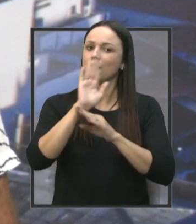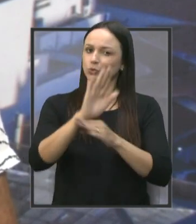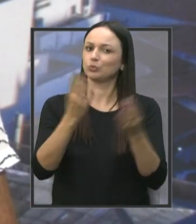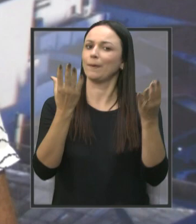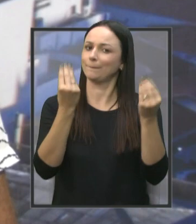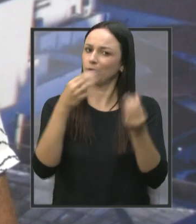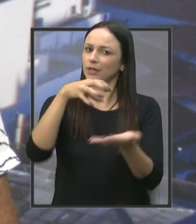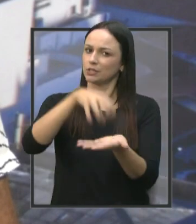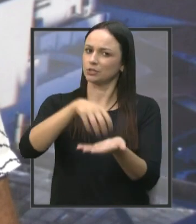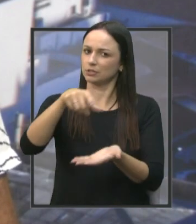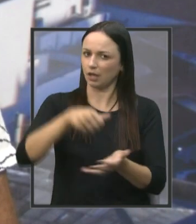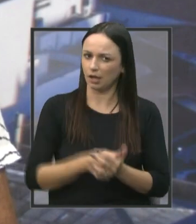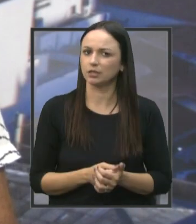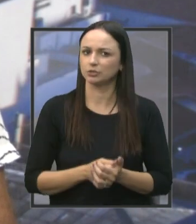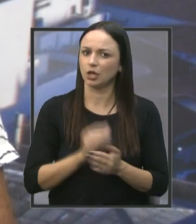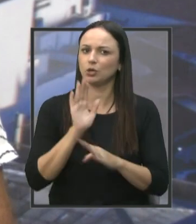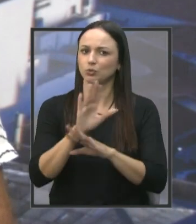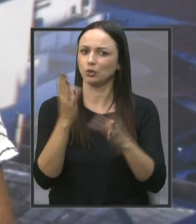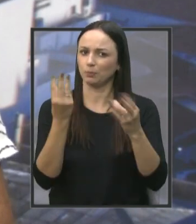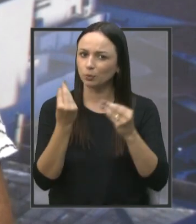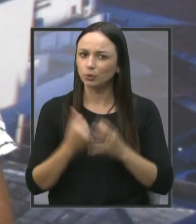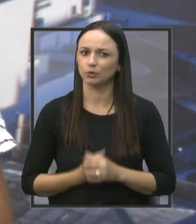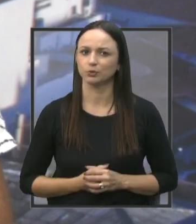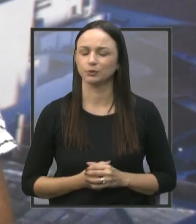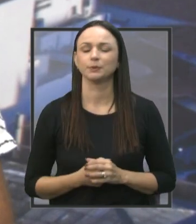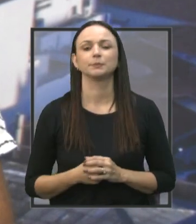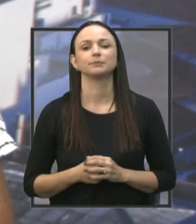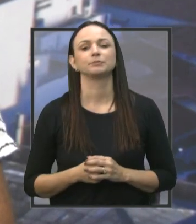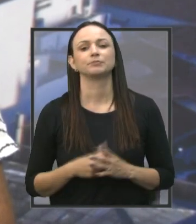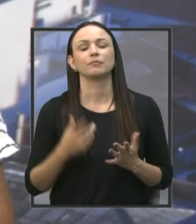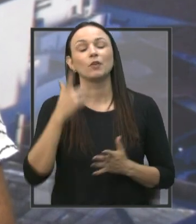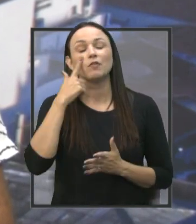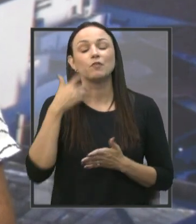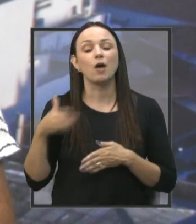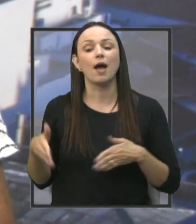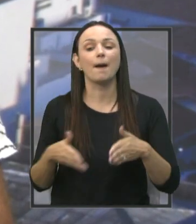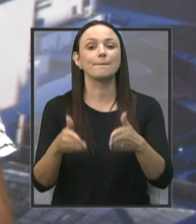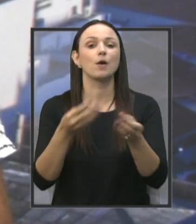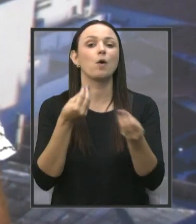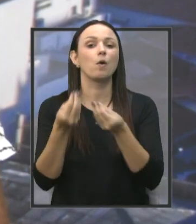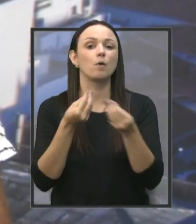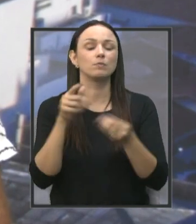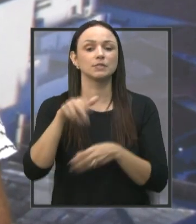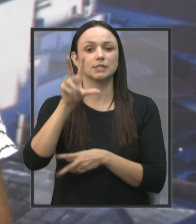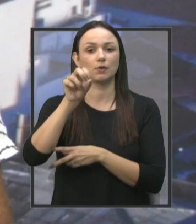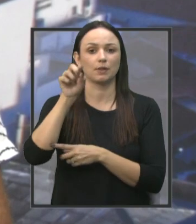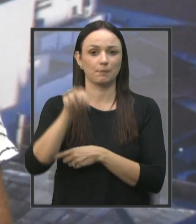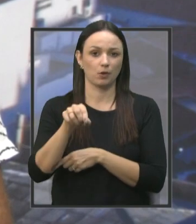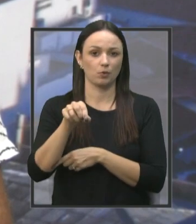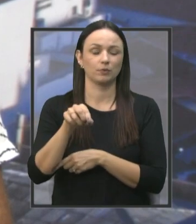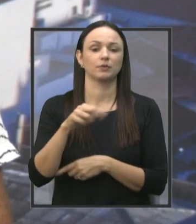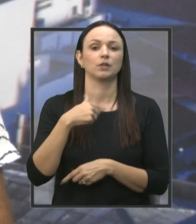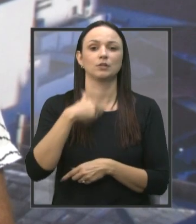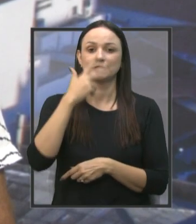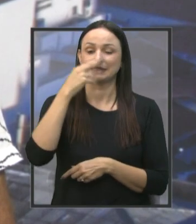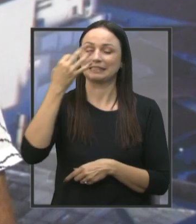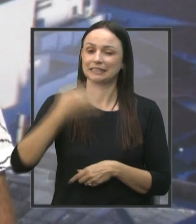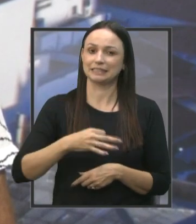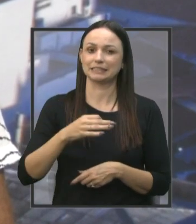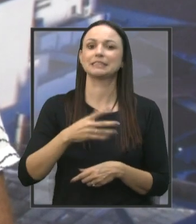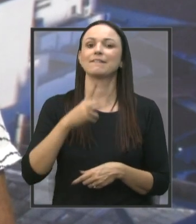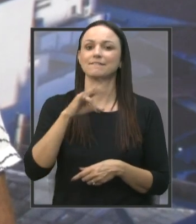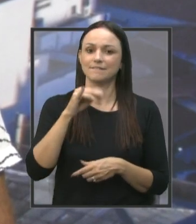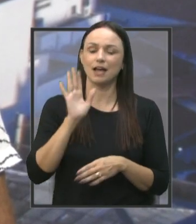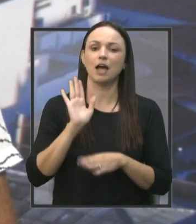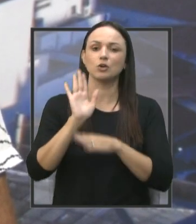as entidades, ajuda muito. Então, vamos ver o caminho que vai ser o segmento desses 50 mil, mas eu tenho certeza que veio em boa